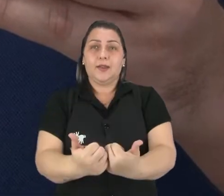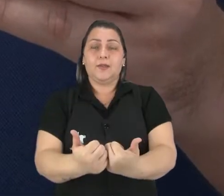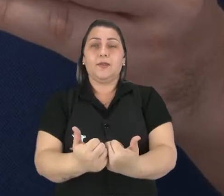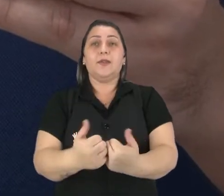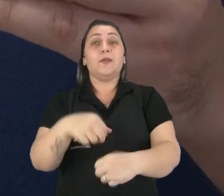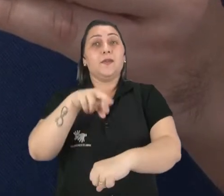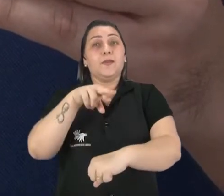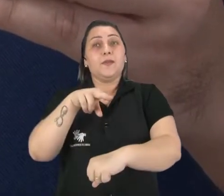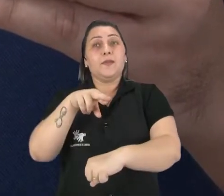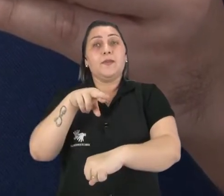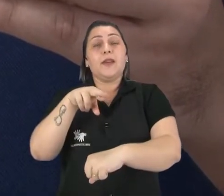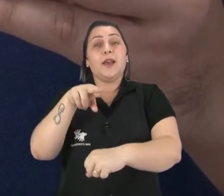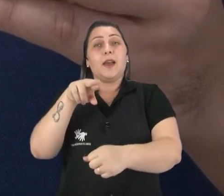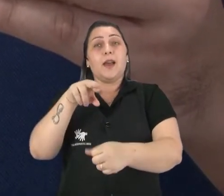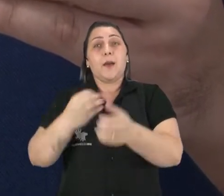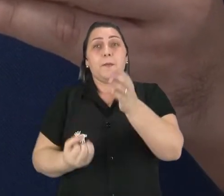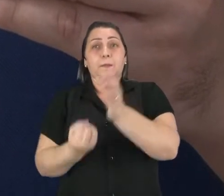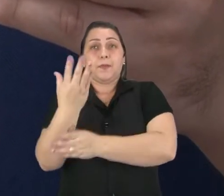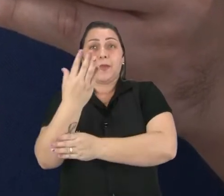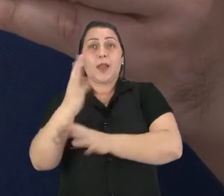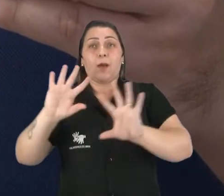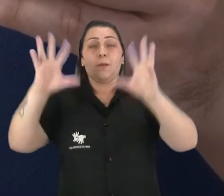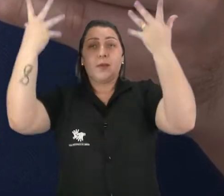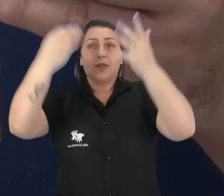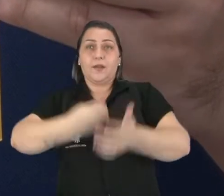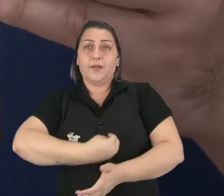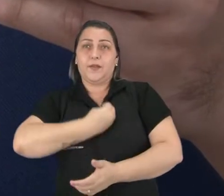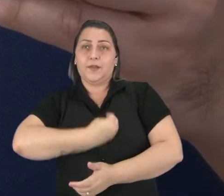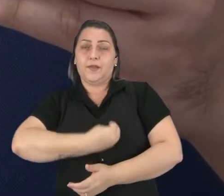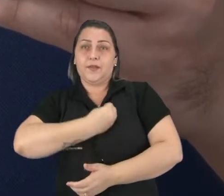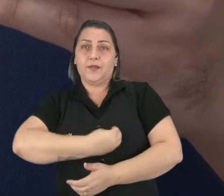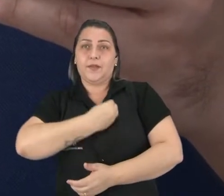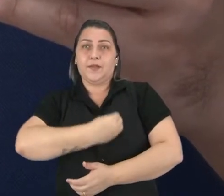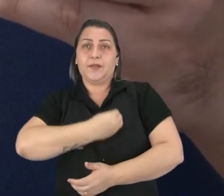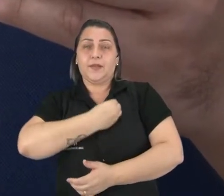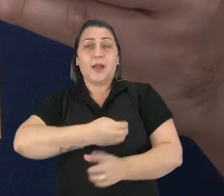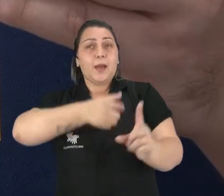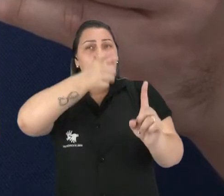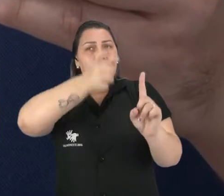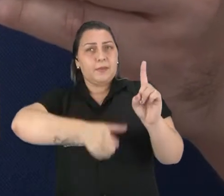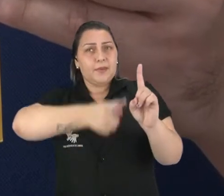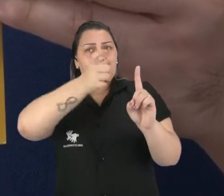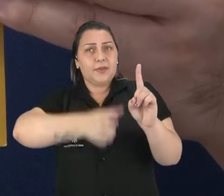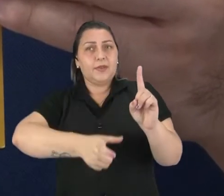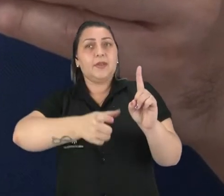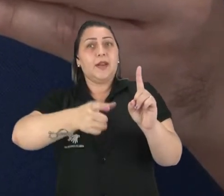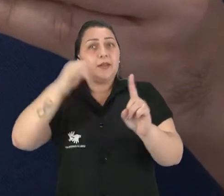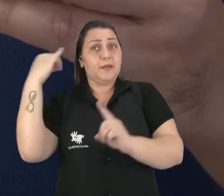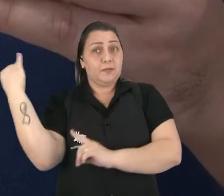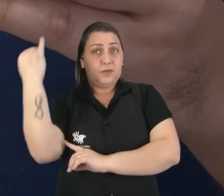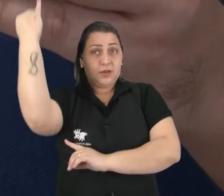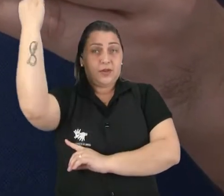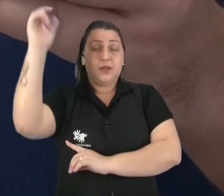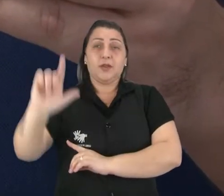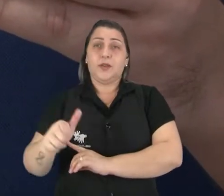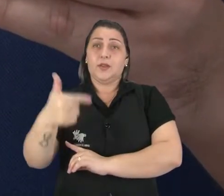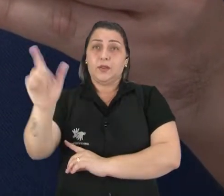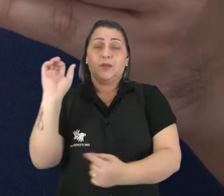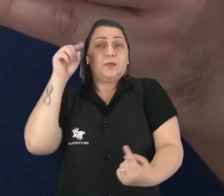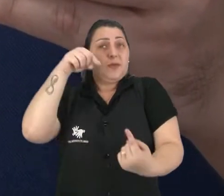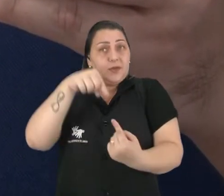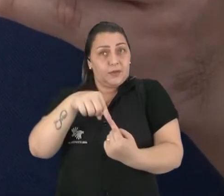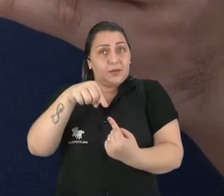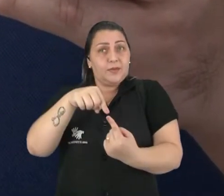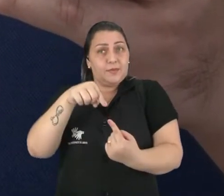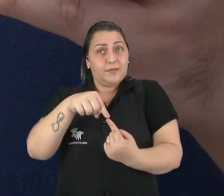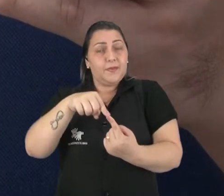ritual que expressa a comemoração da vida, recepção e personalidades ilustres, entre outras finalidades.